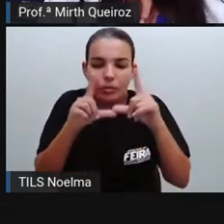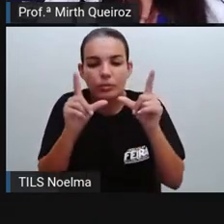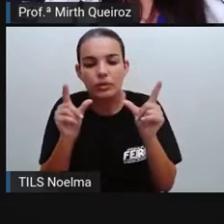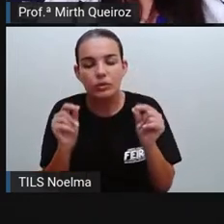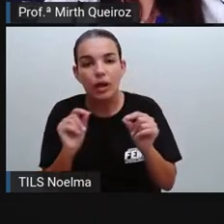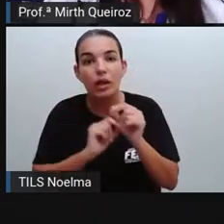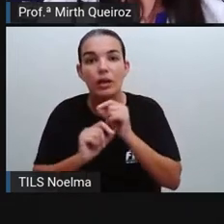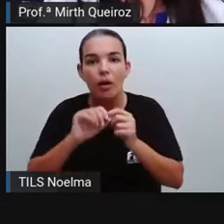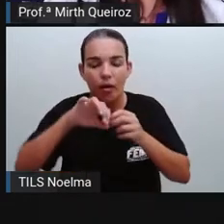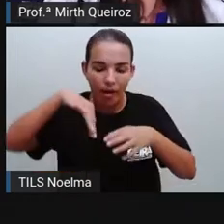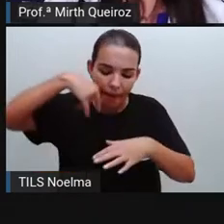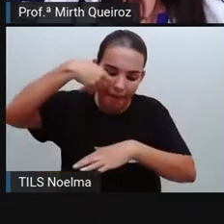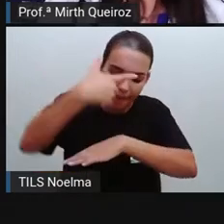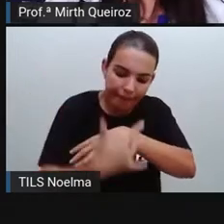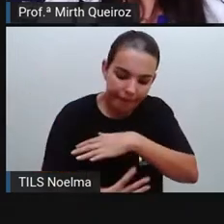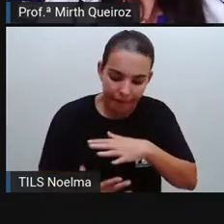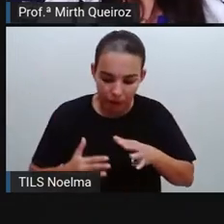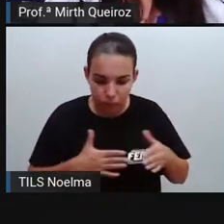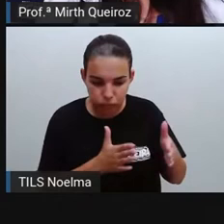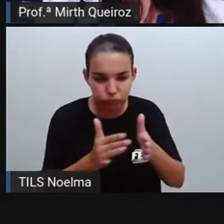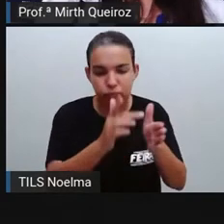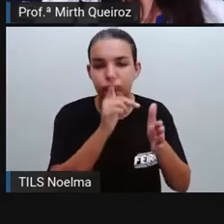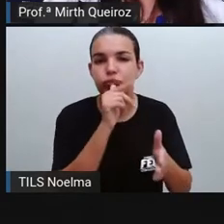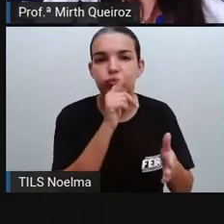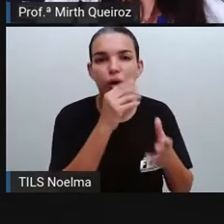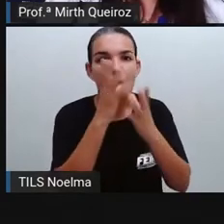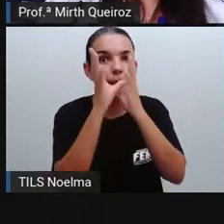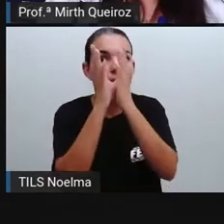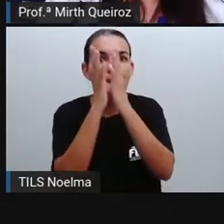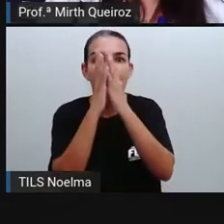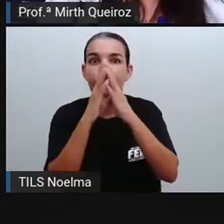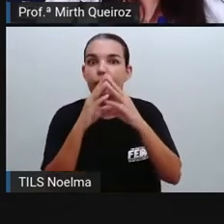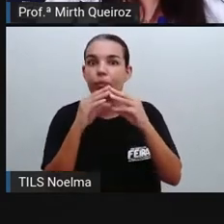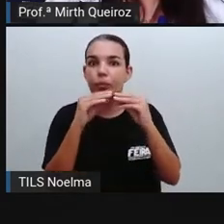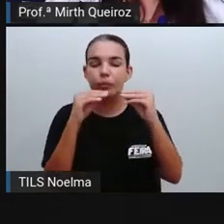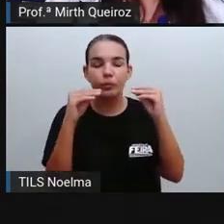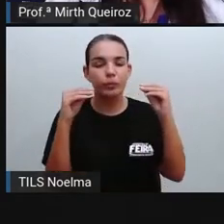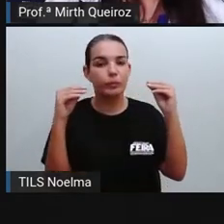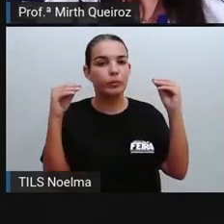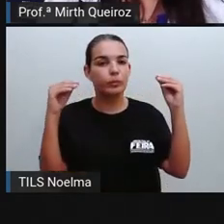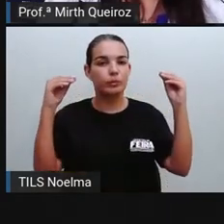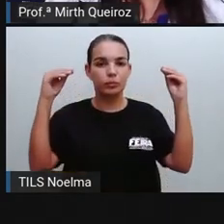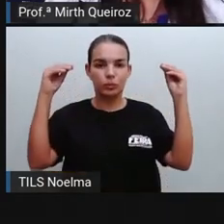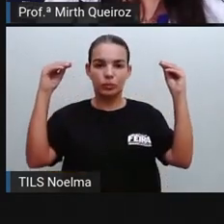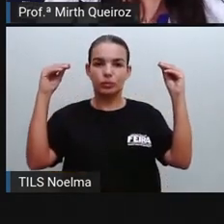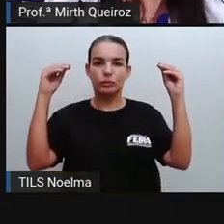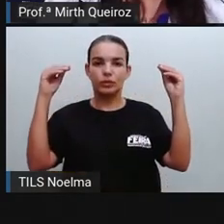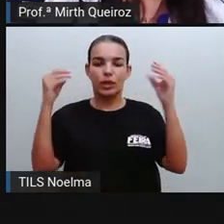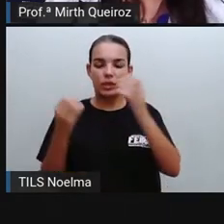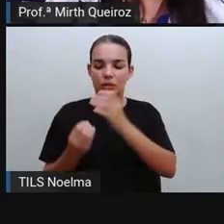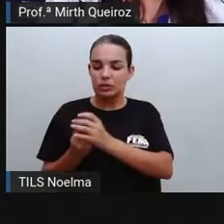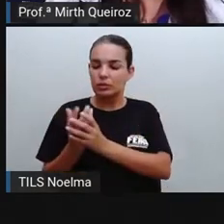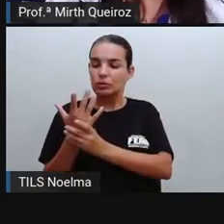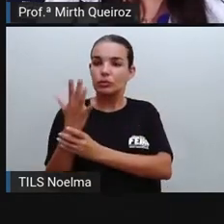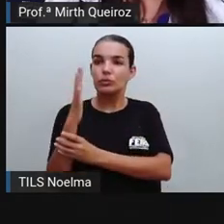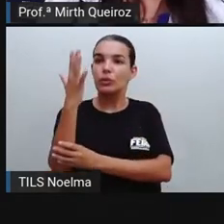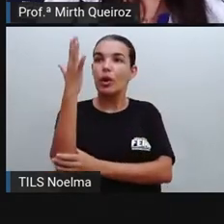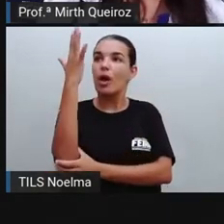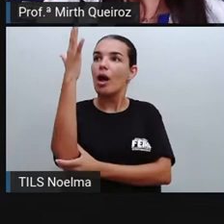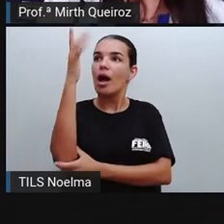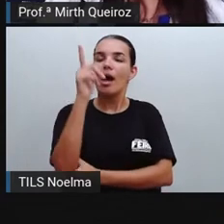caiu no rio, desapareceu nas águas misteriosas, né? E assim surgiu o quê?